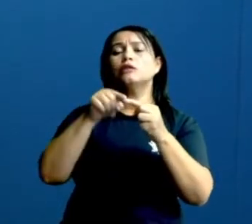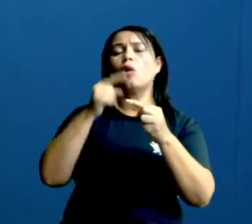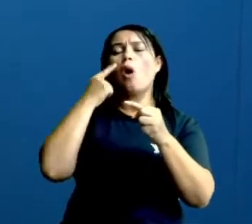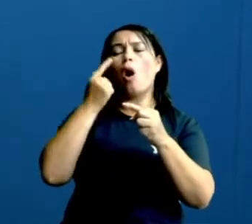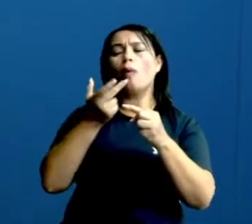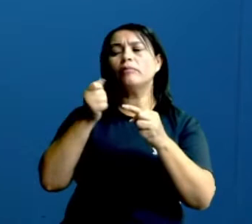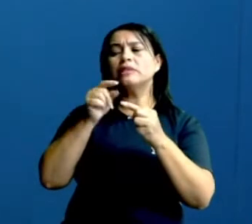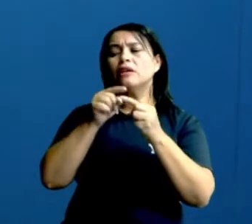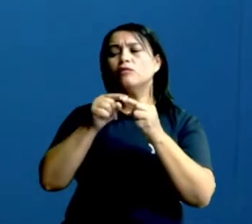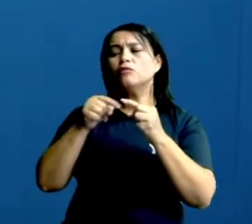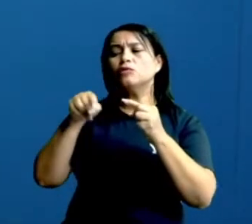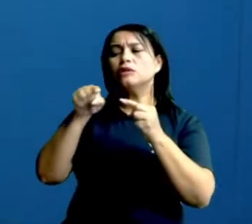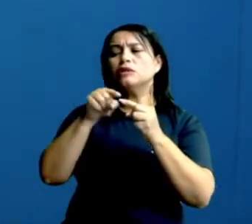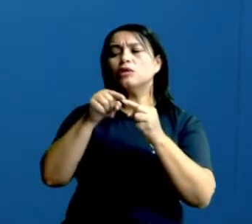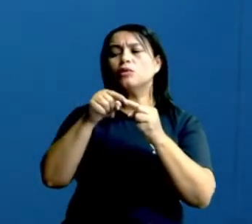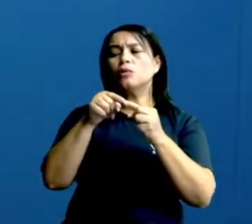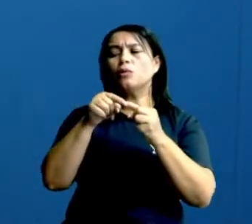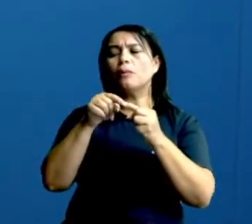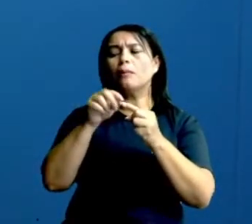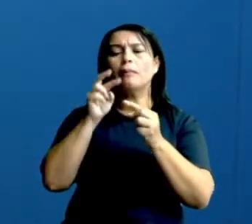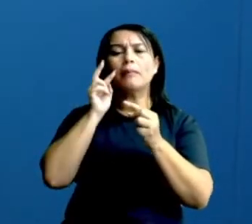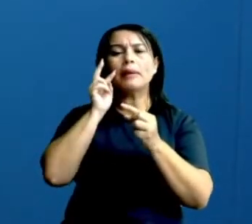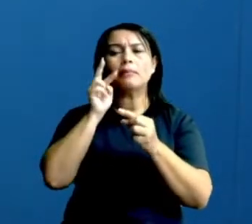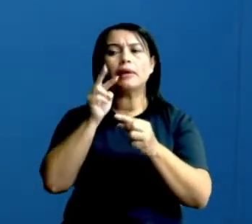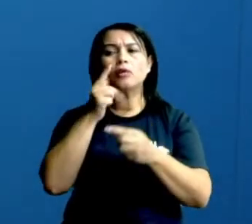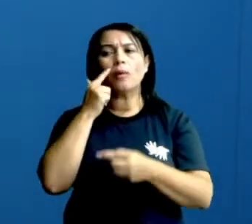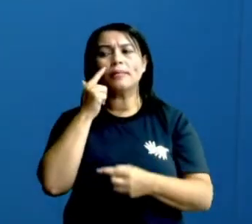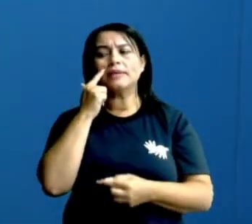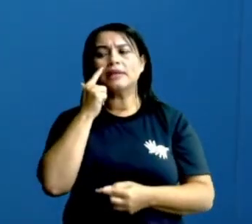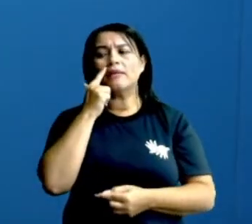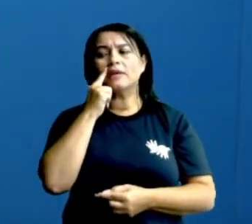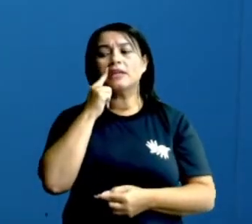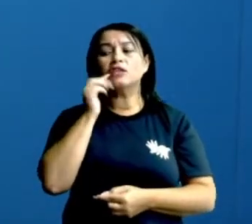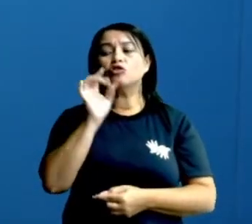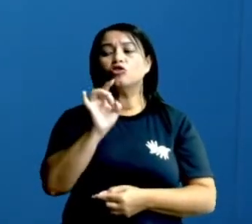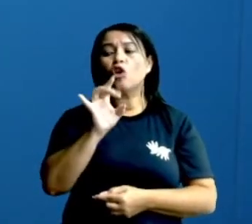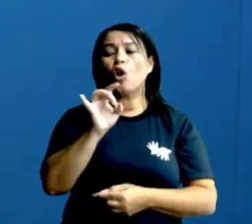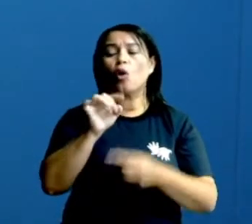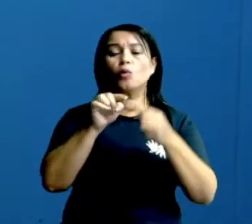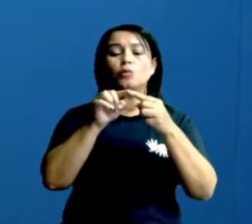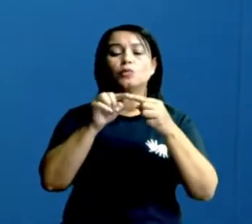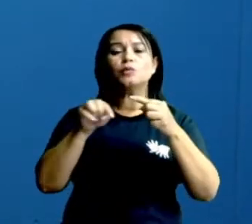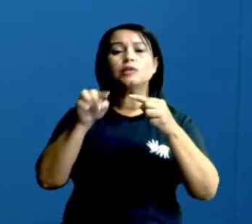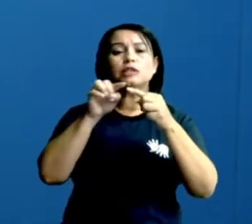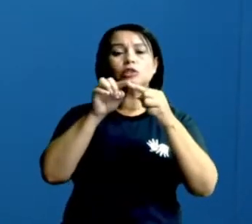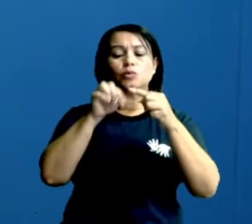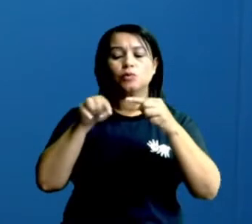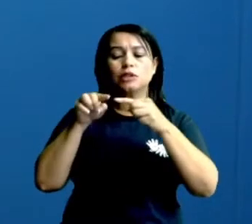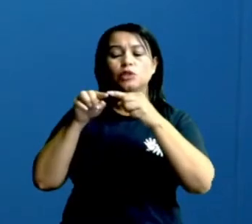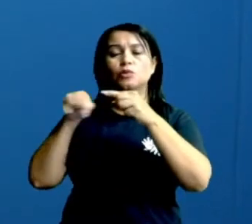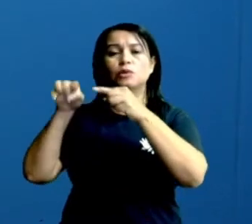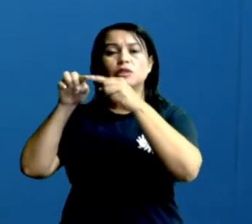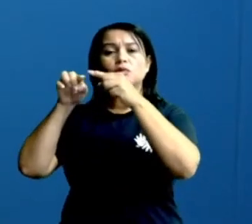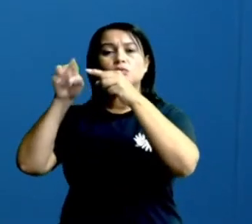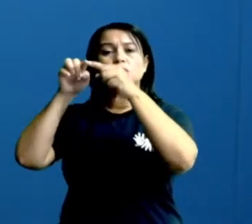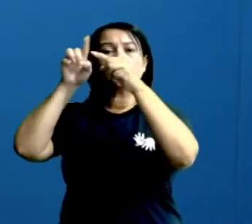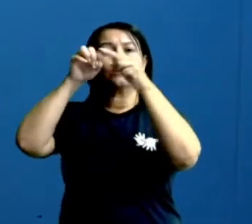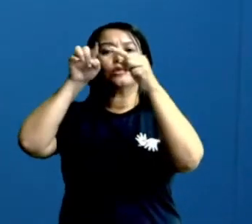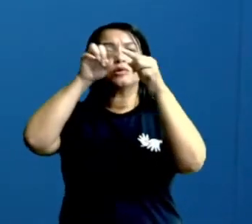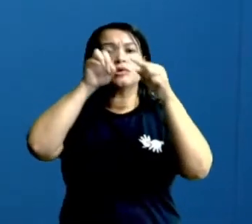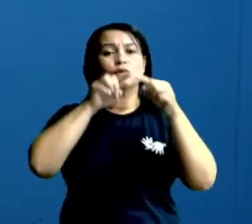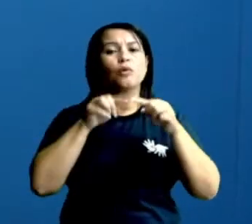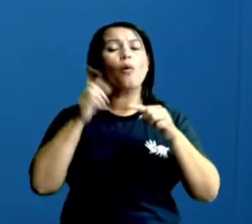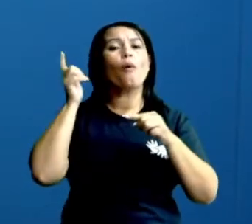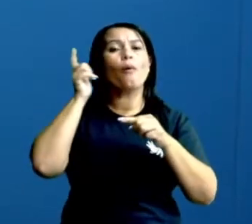você observar aqui bem de perto, só através de círculos, ele